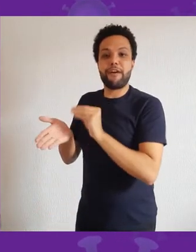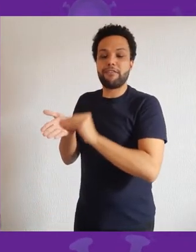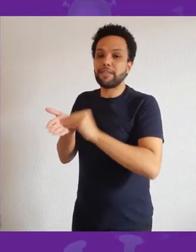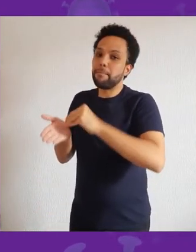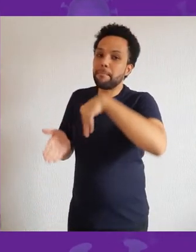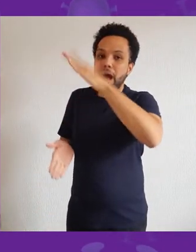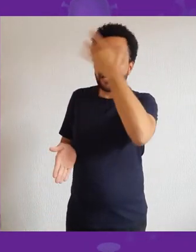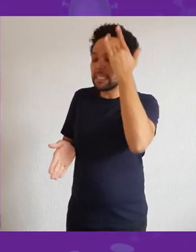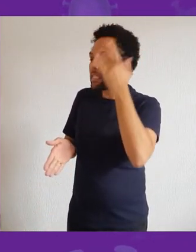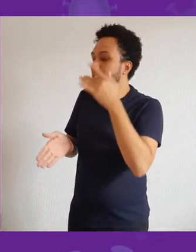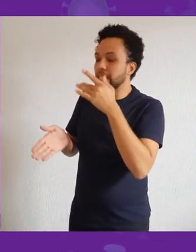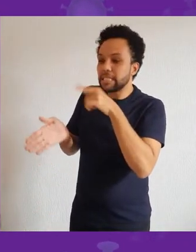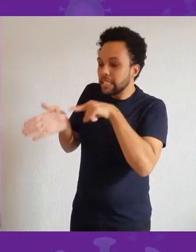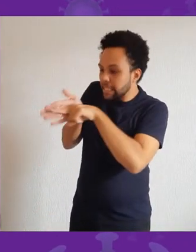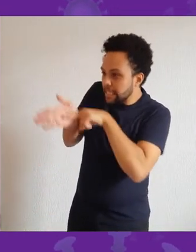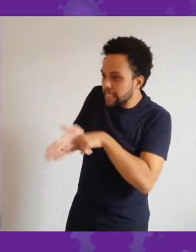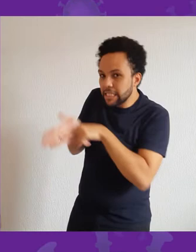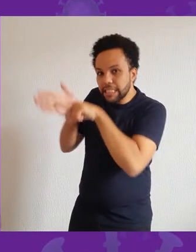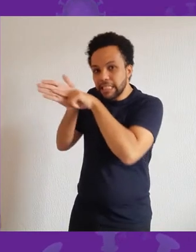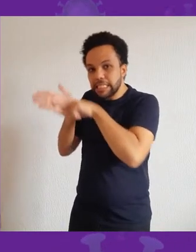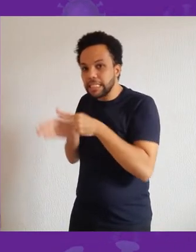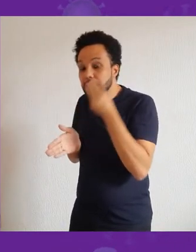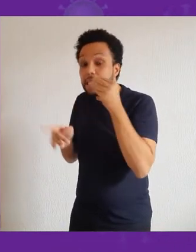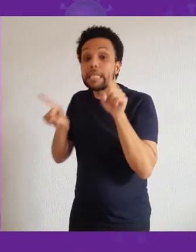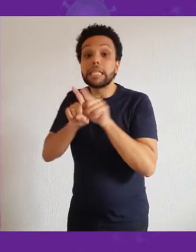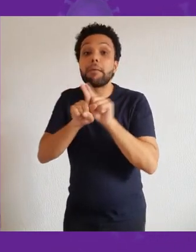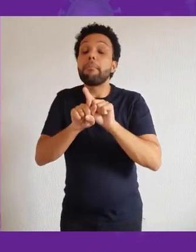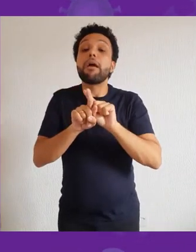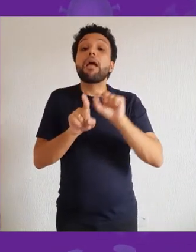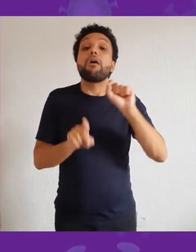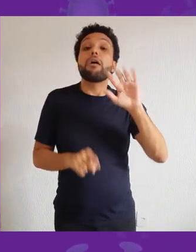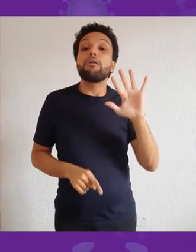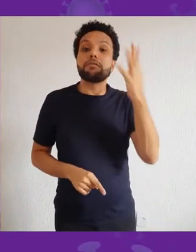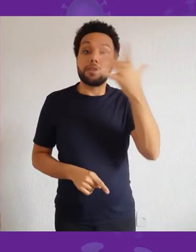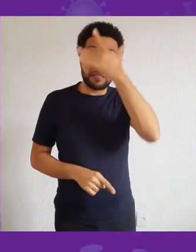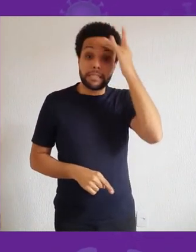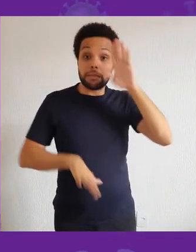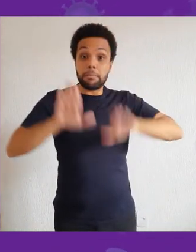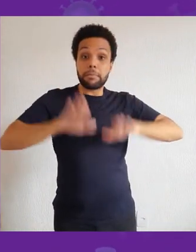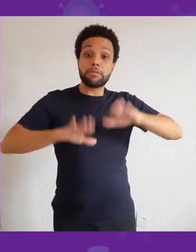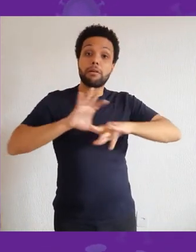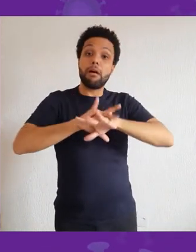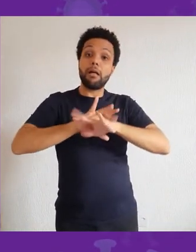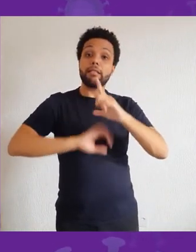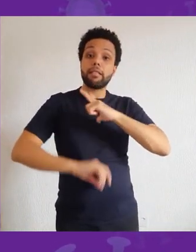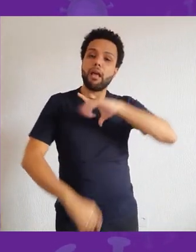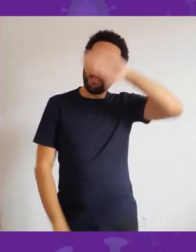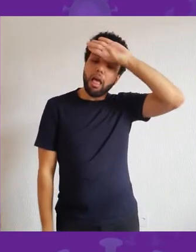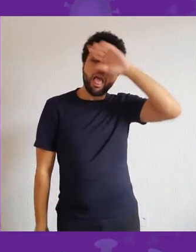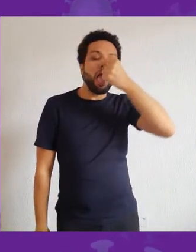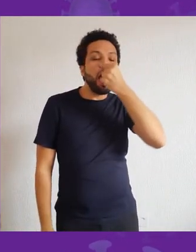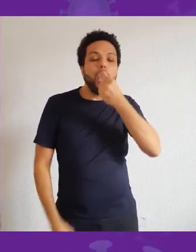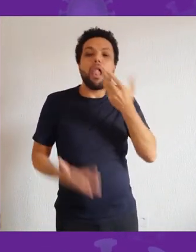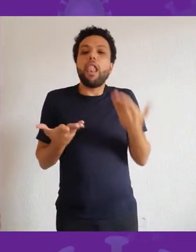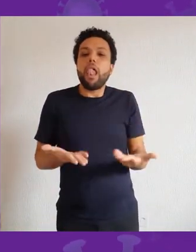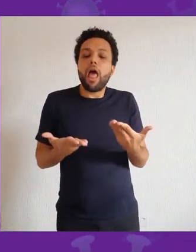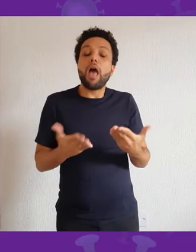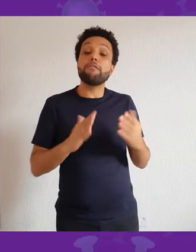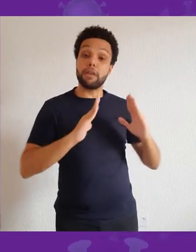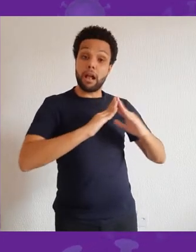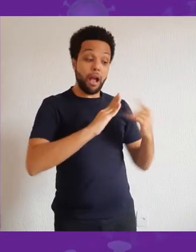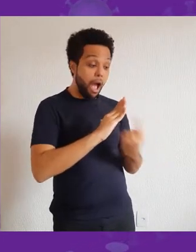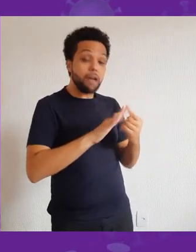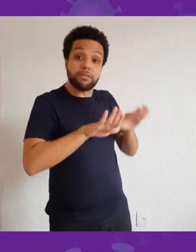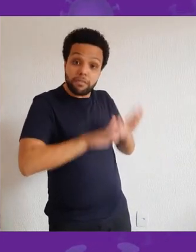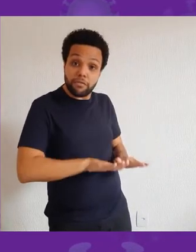também devido ao fato de que muita gente não procura assistência médica porque o sintoma é leve e aí fica sem saber que